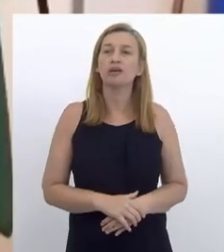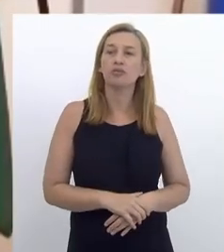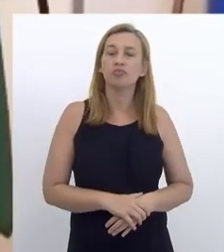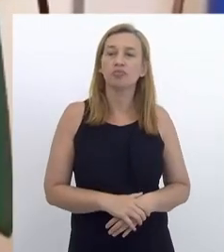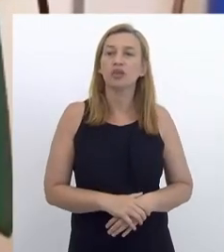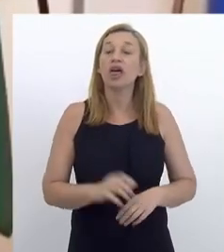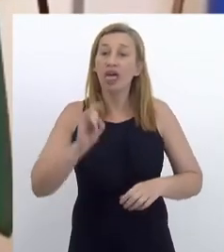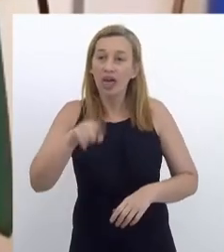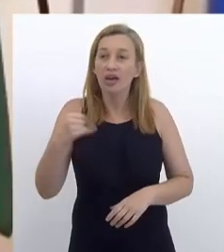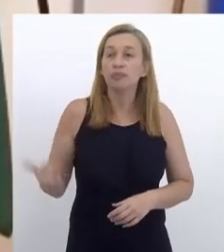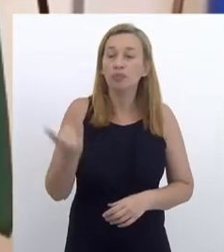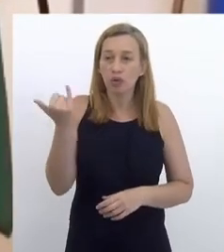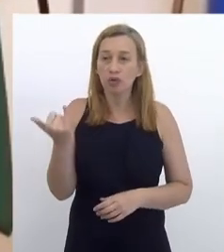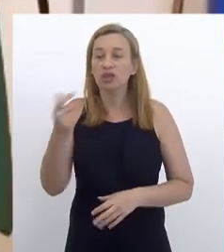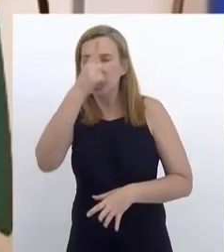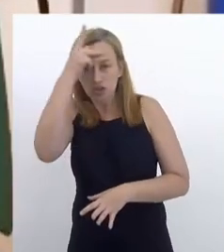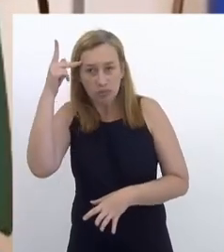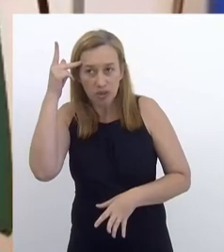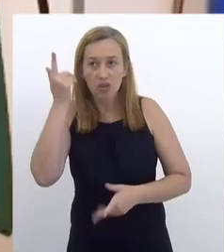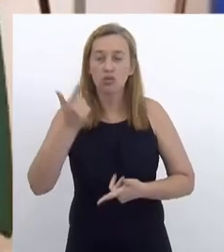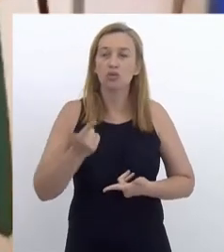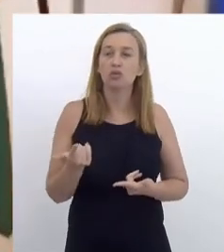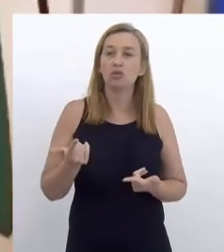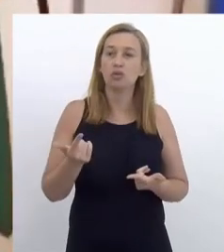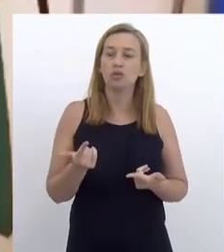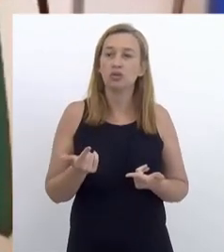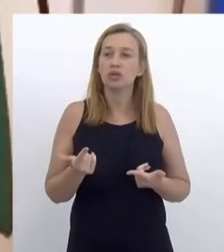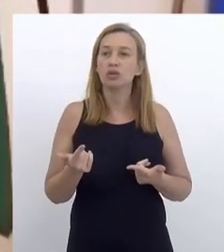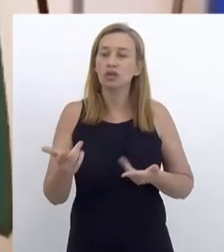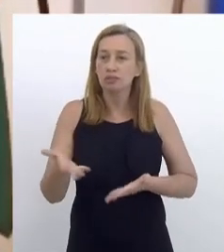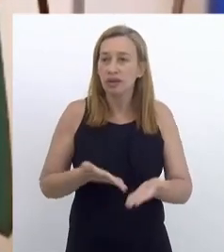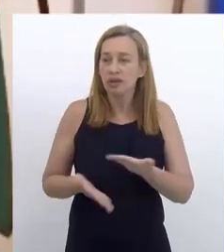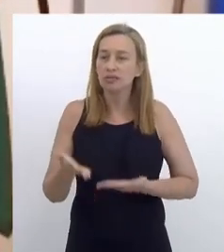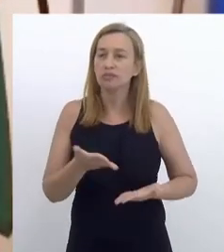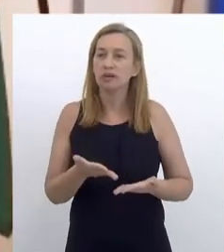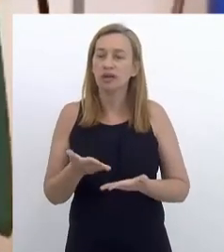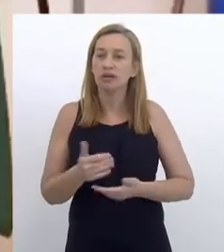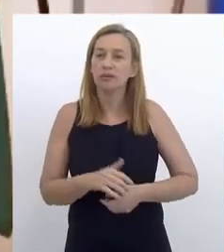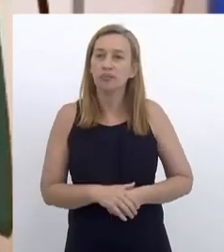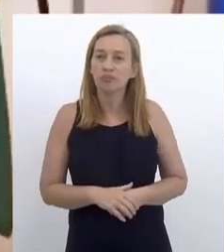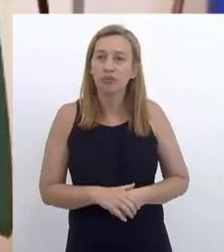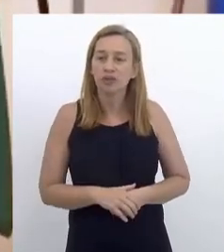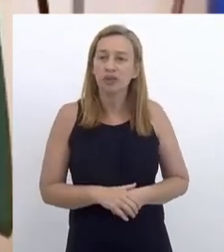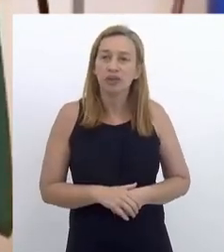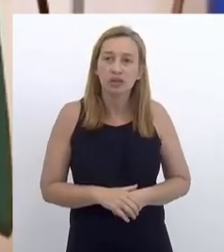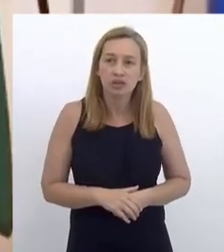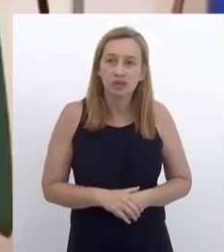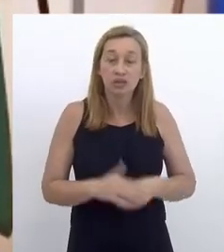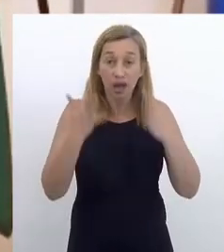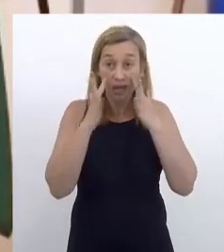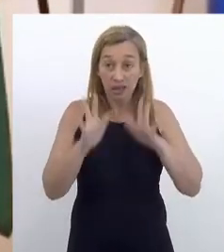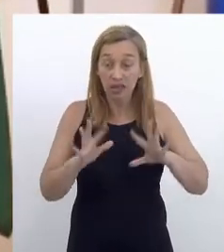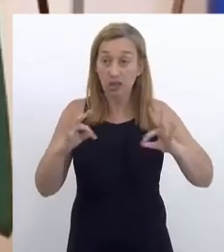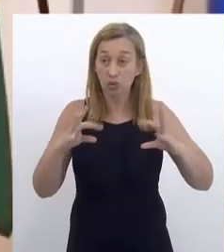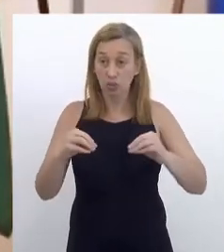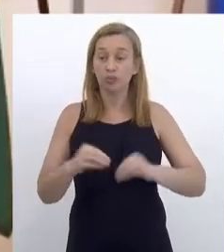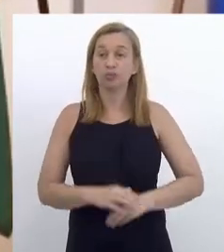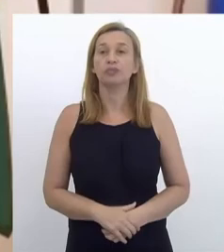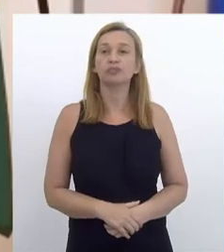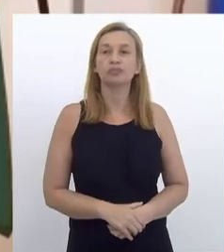esse debate, é muito importante as pessoas, as entidades que participam do fórum estarem muito atentas.